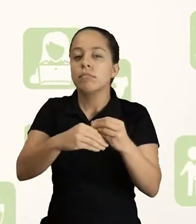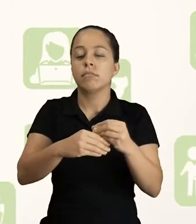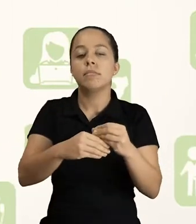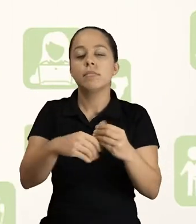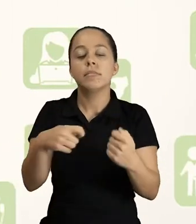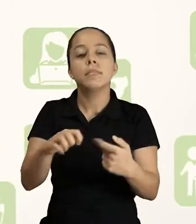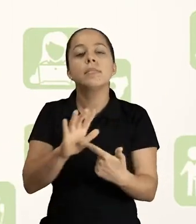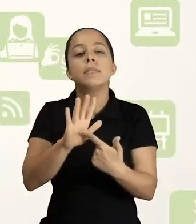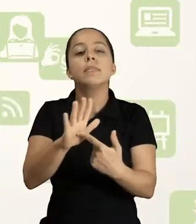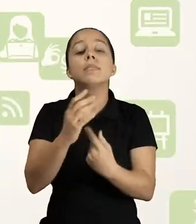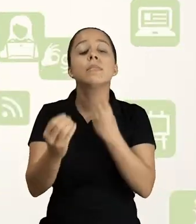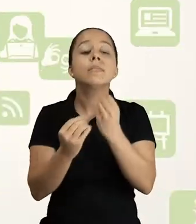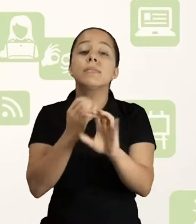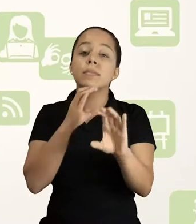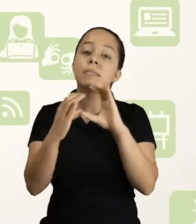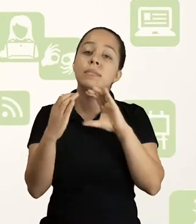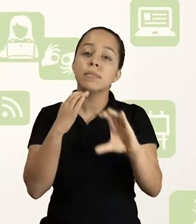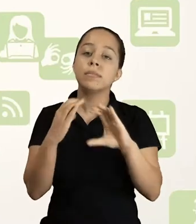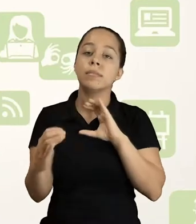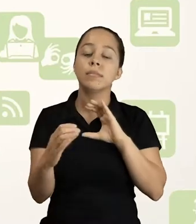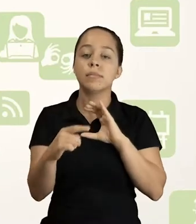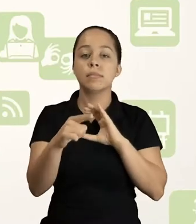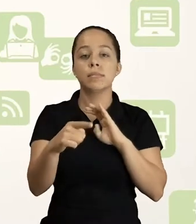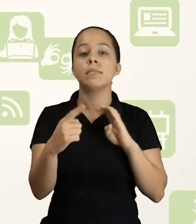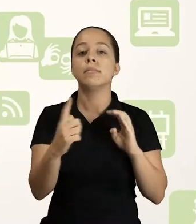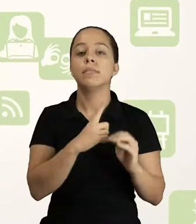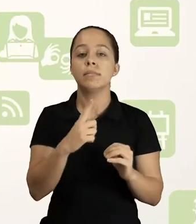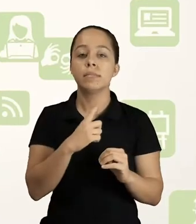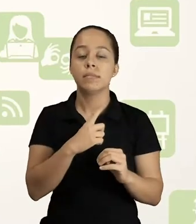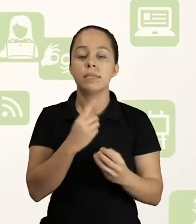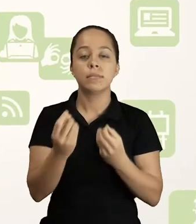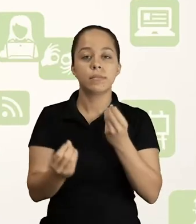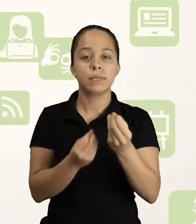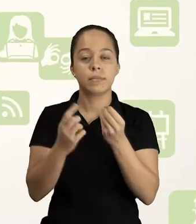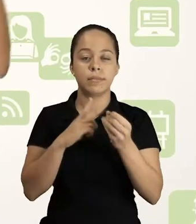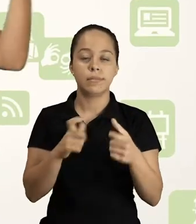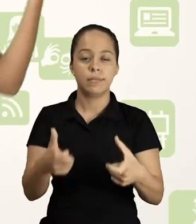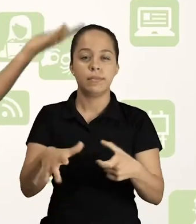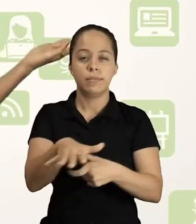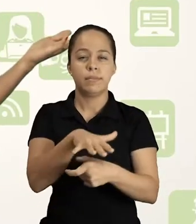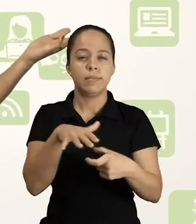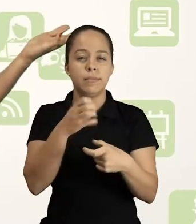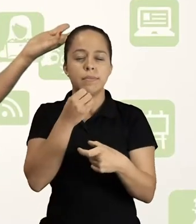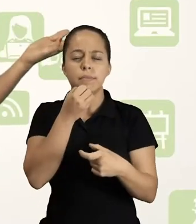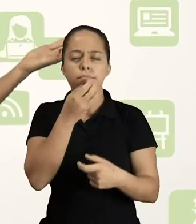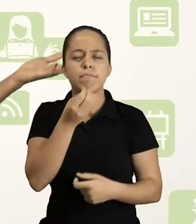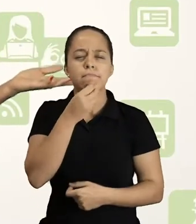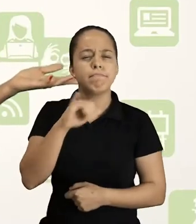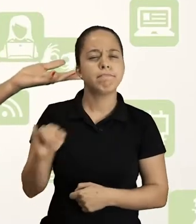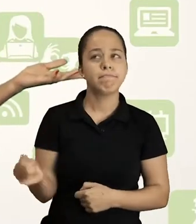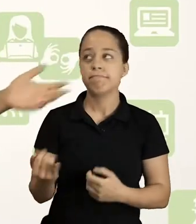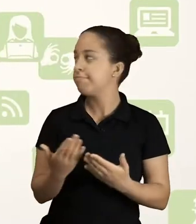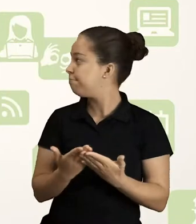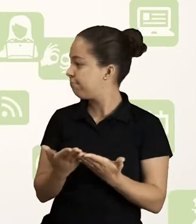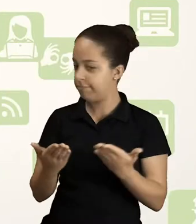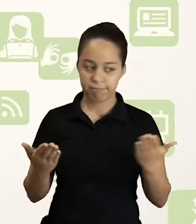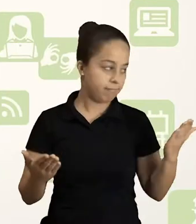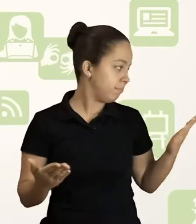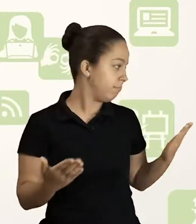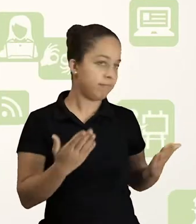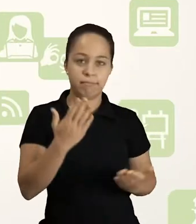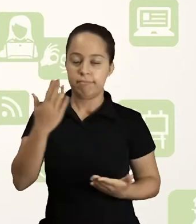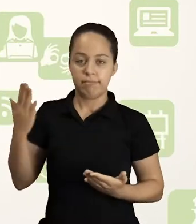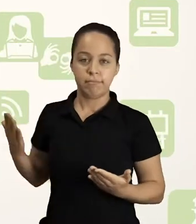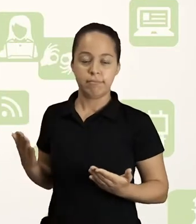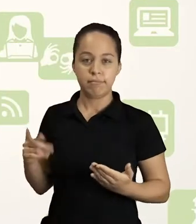devem se destacar. E vejam, para se comunicar, você dispõe de todo esse espaço. Faça